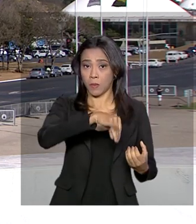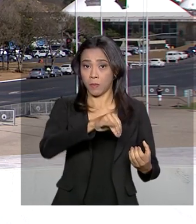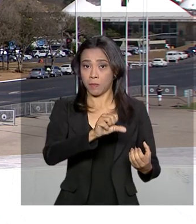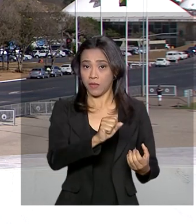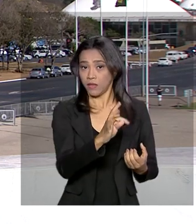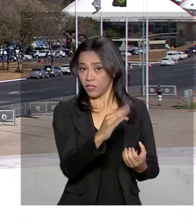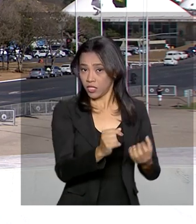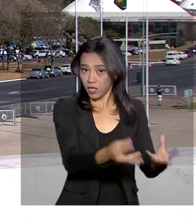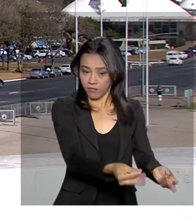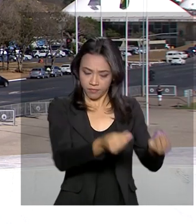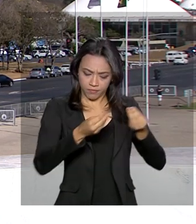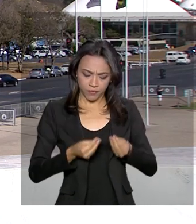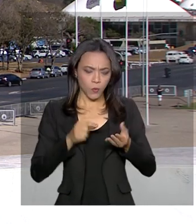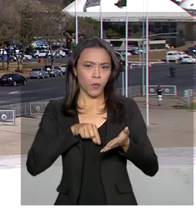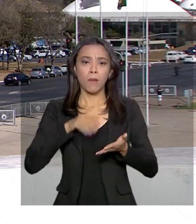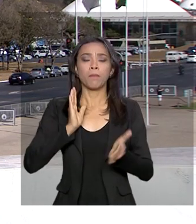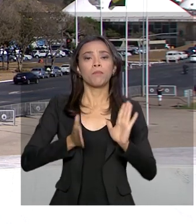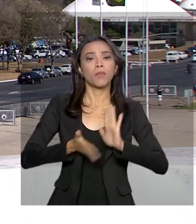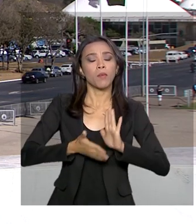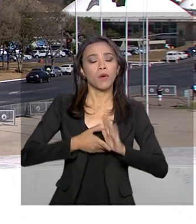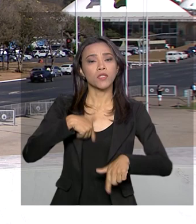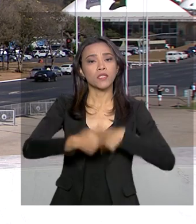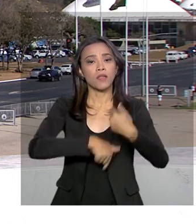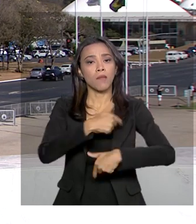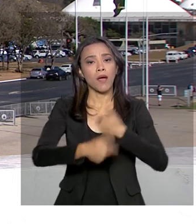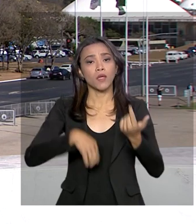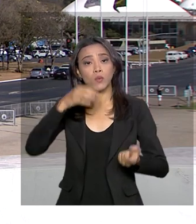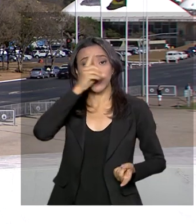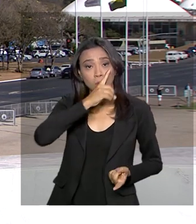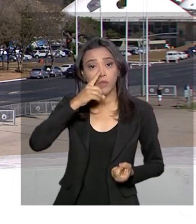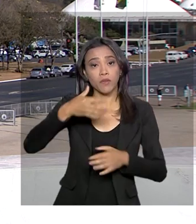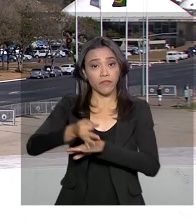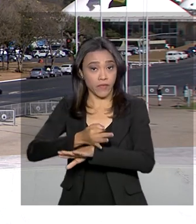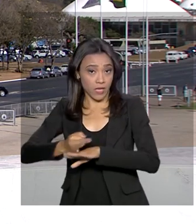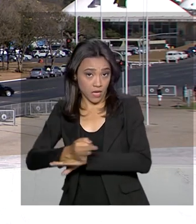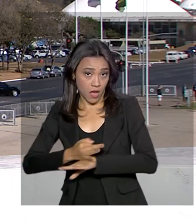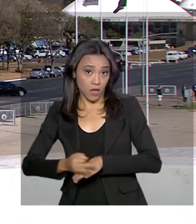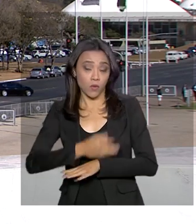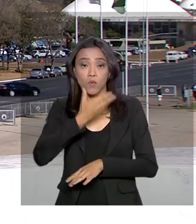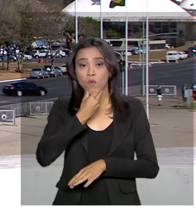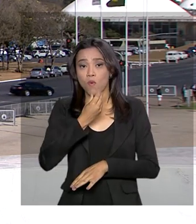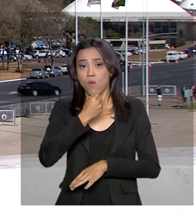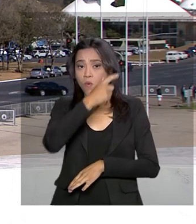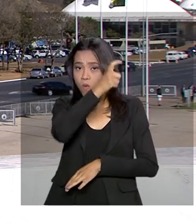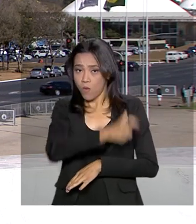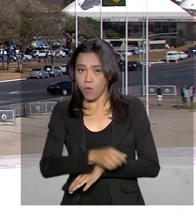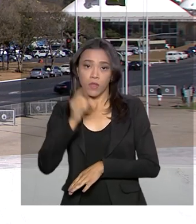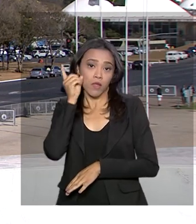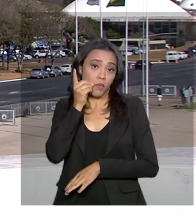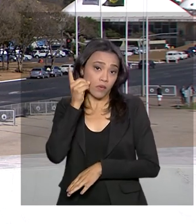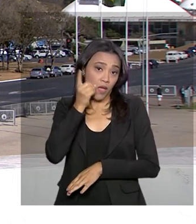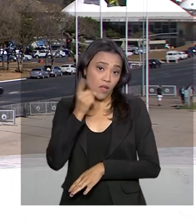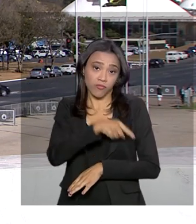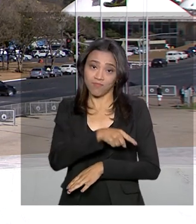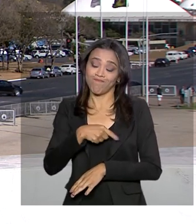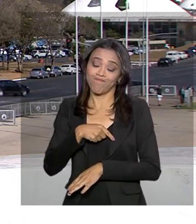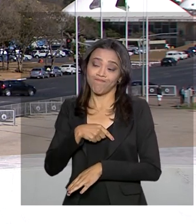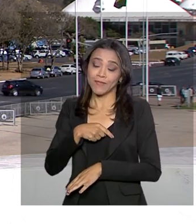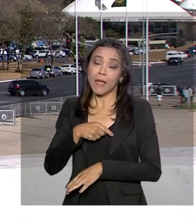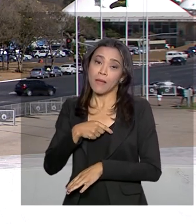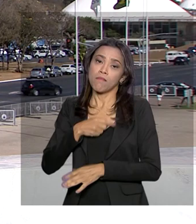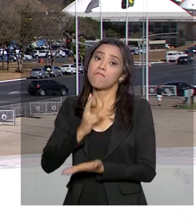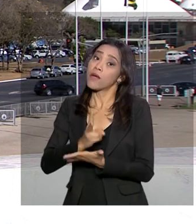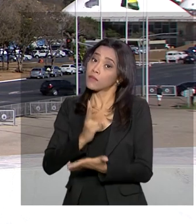relação à proposta de trabalho aos domingos e feriados, o relator, o deputado Jerônimo Gyorgen, recuou e decidiu manter o